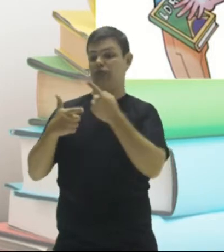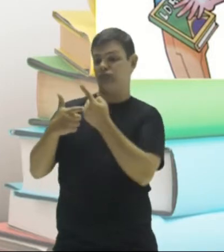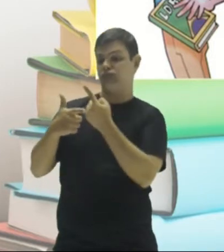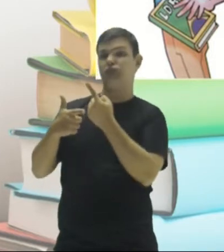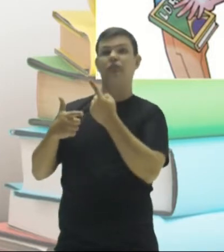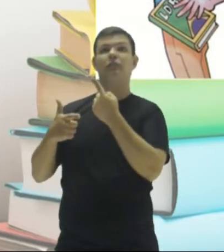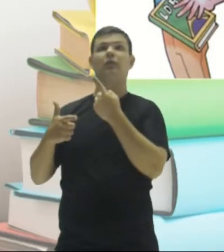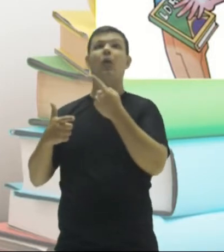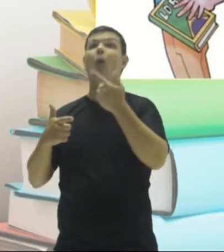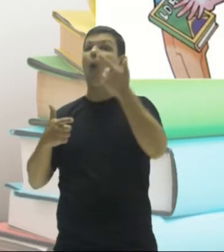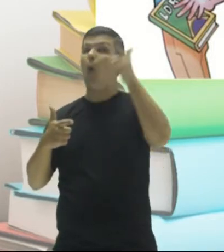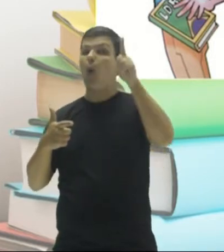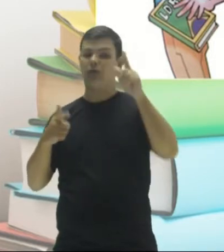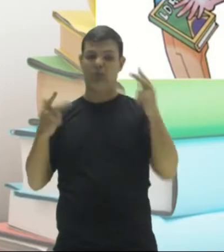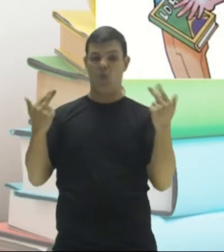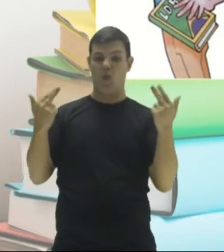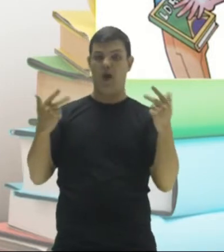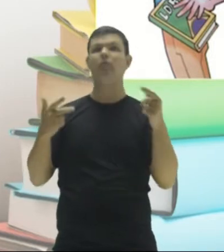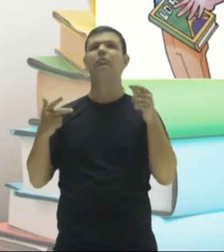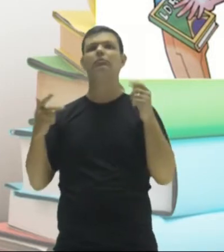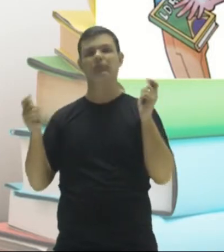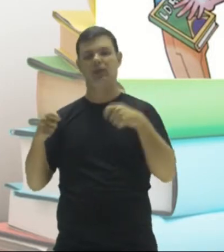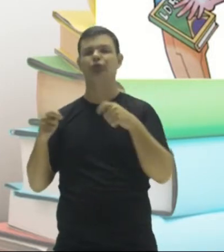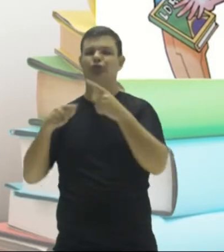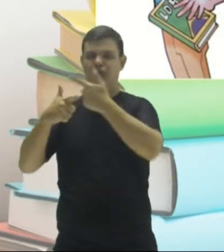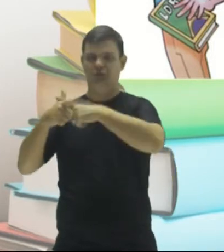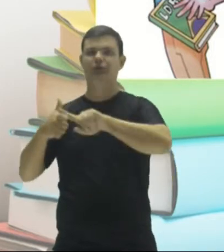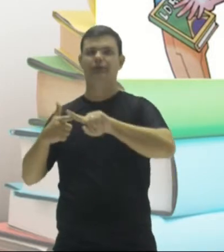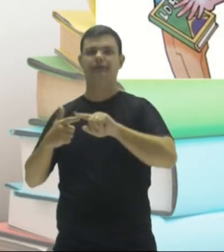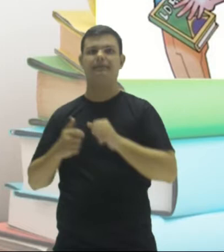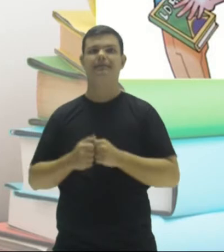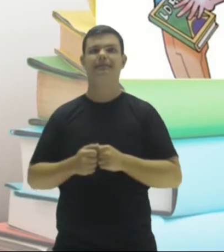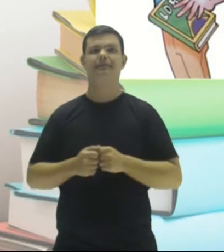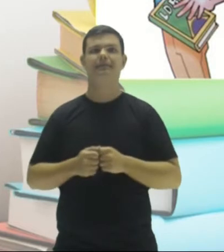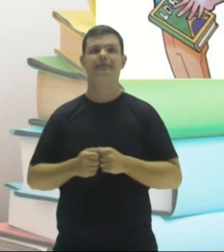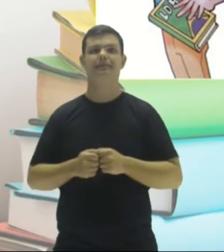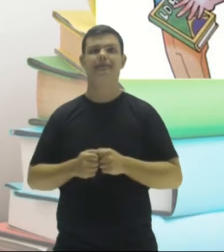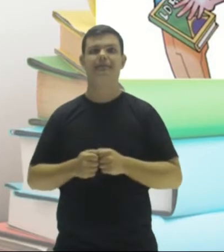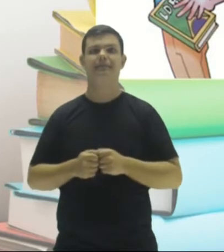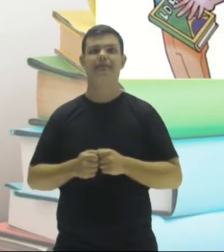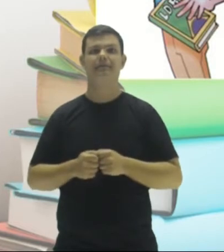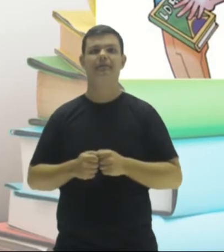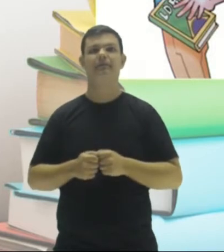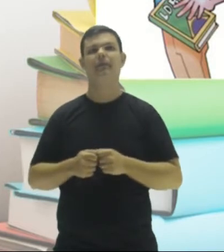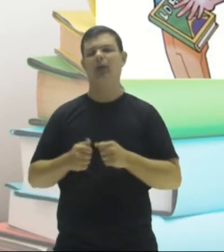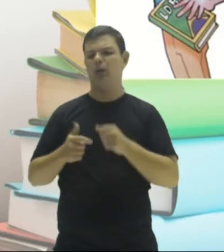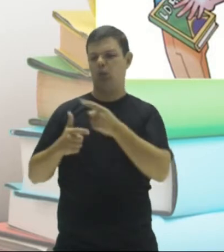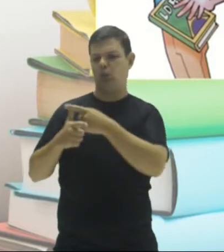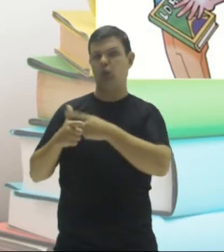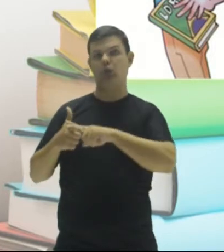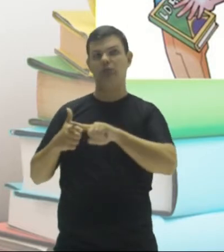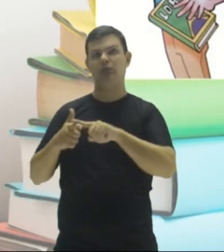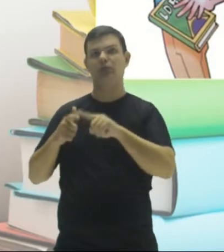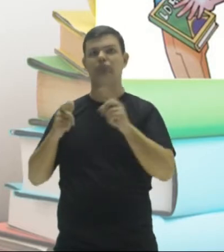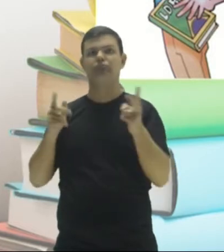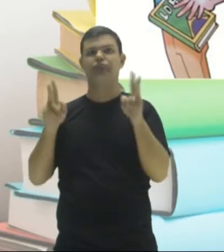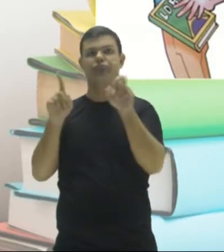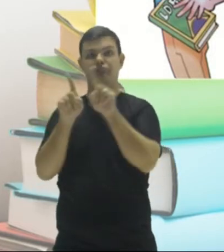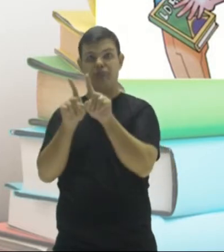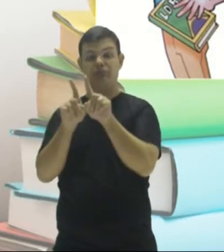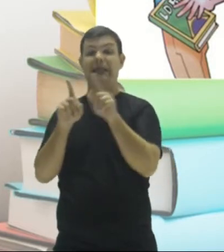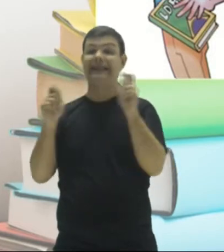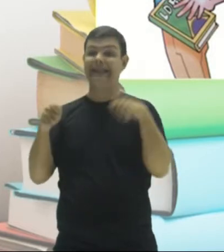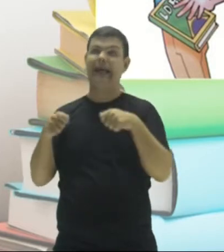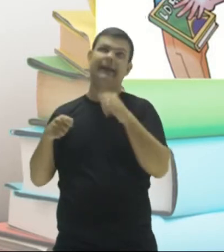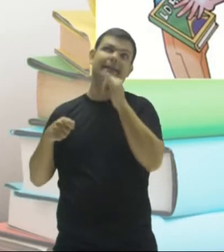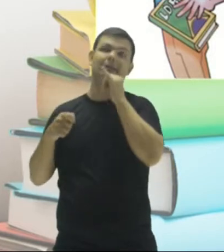o número um e o próprio número. Dois divisores, galera. Os números compostos são aqueles que possuem